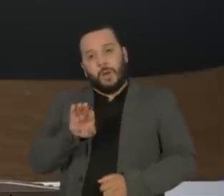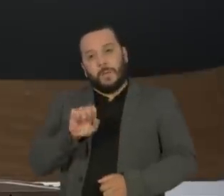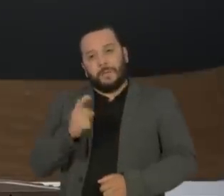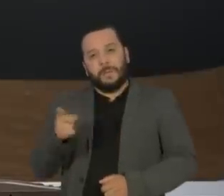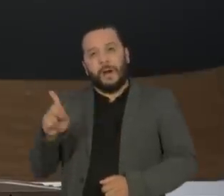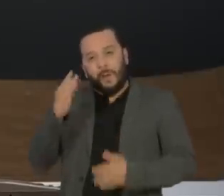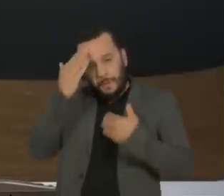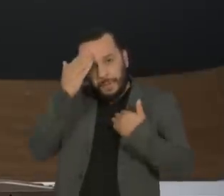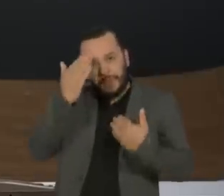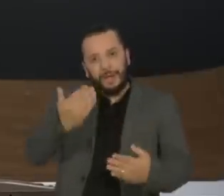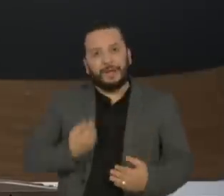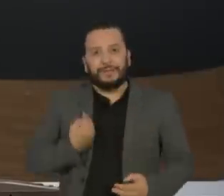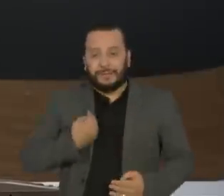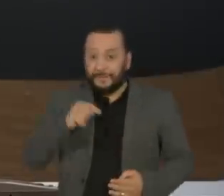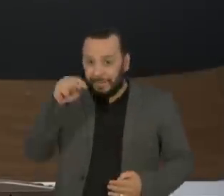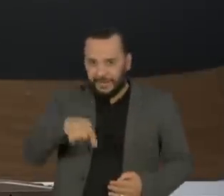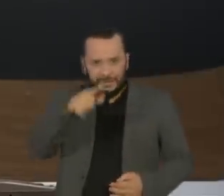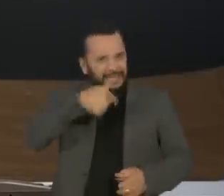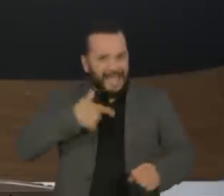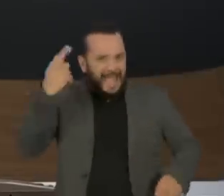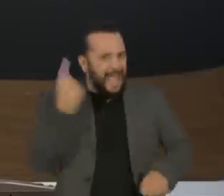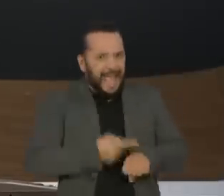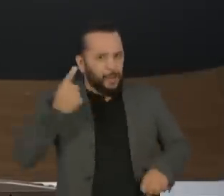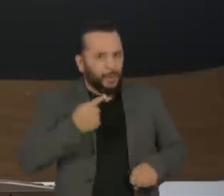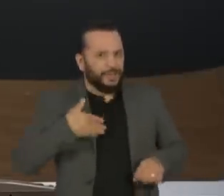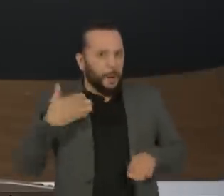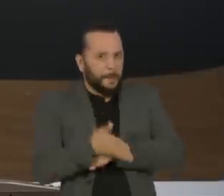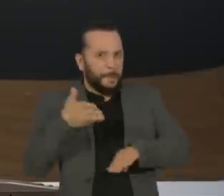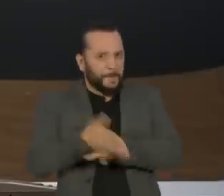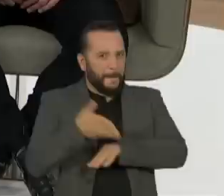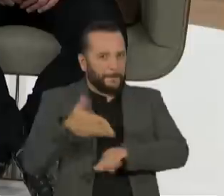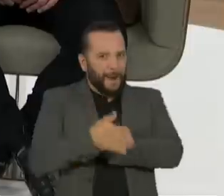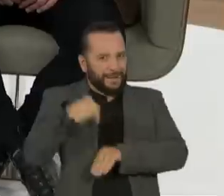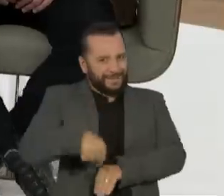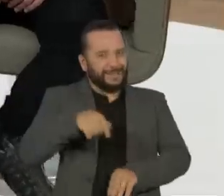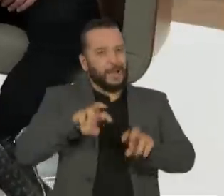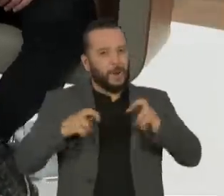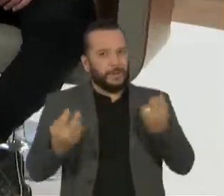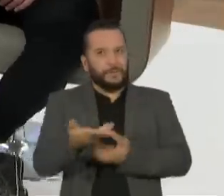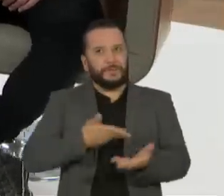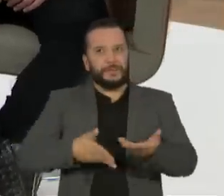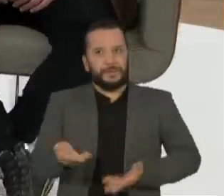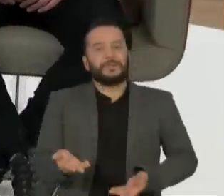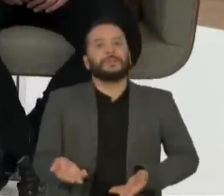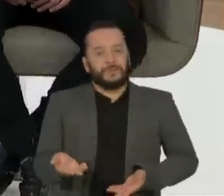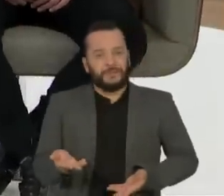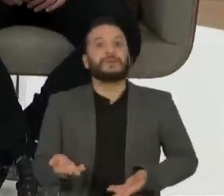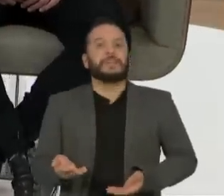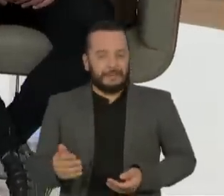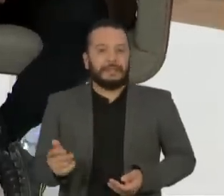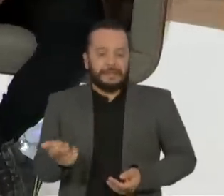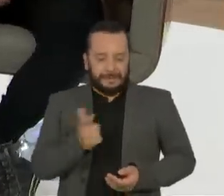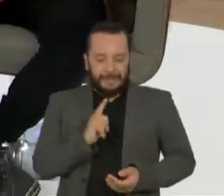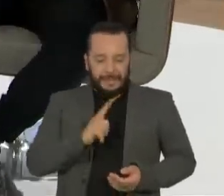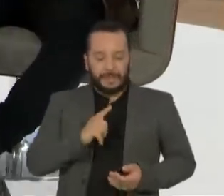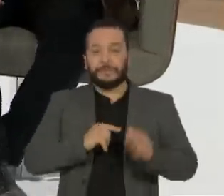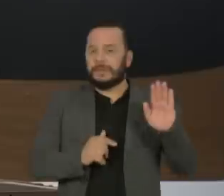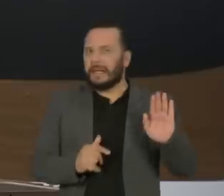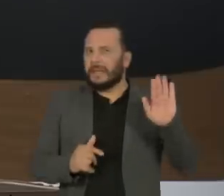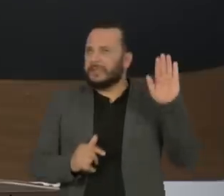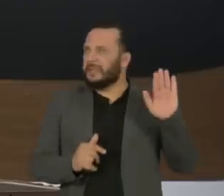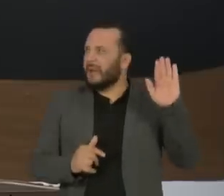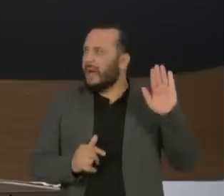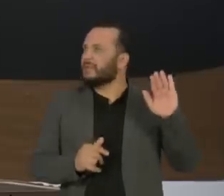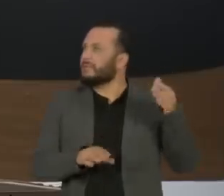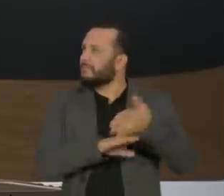mais uma vez, deve ser um dos recordistas de participações no Roda Viva. Depois dos presidenciáveis, presidentes, acho que não